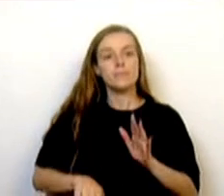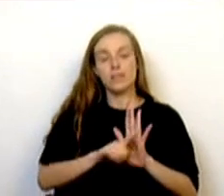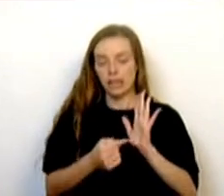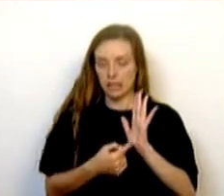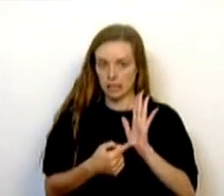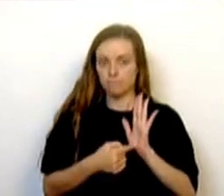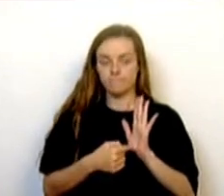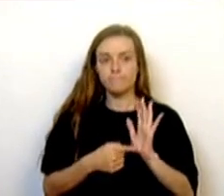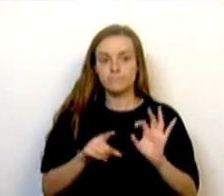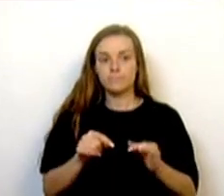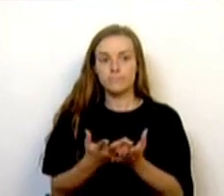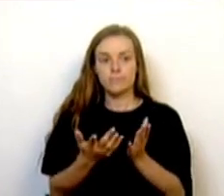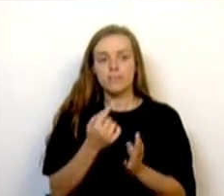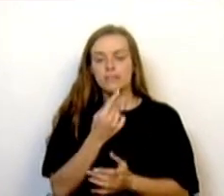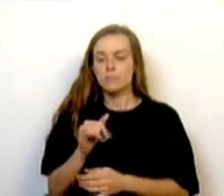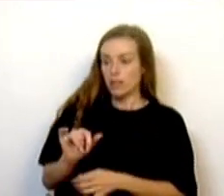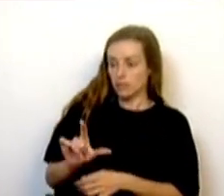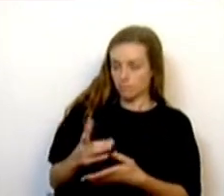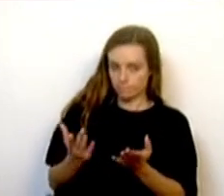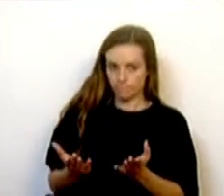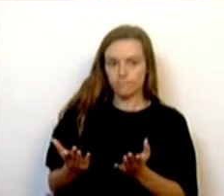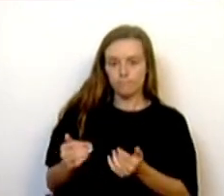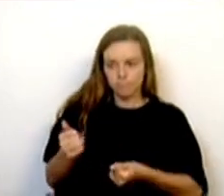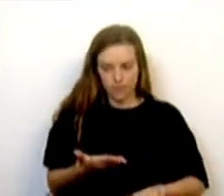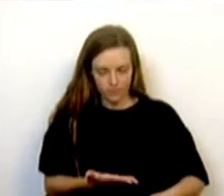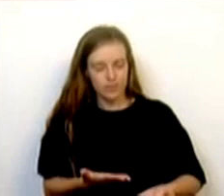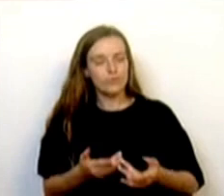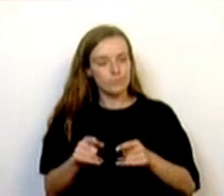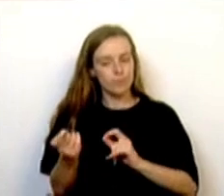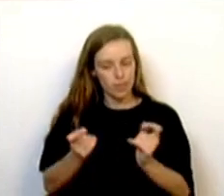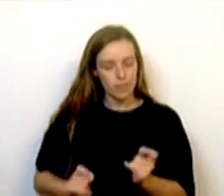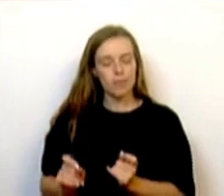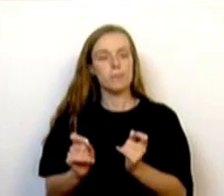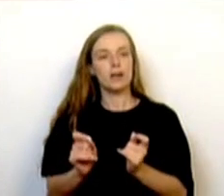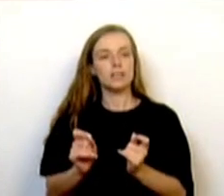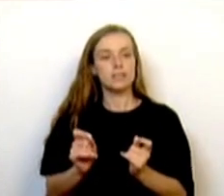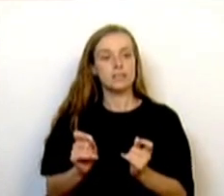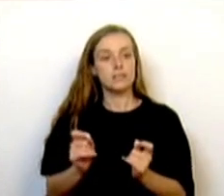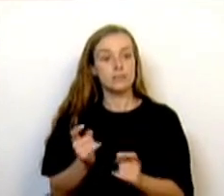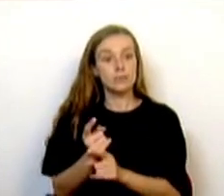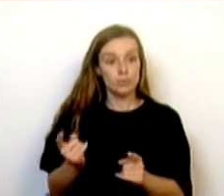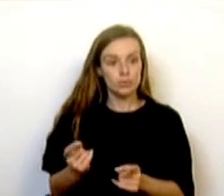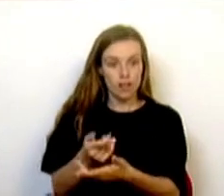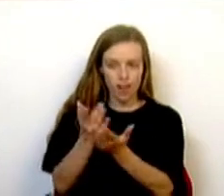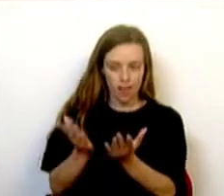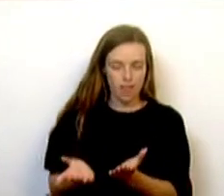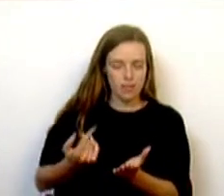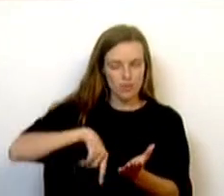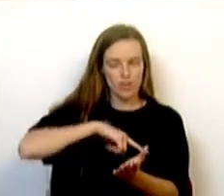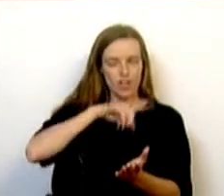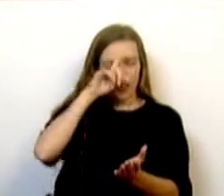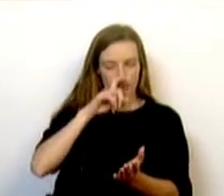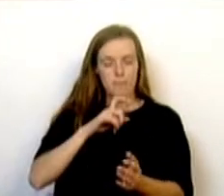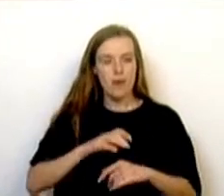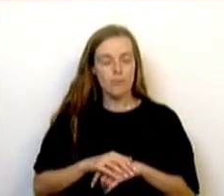é com gosto que dizemos à iniciativa liberal, sejam muito bem-vindos a este debate. Até porque todos ainda nos lembramos, todos